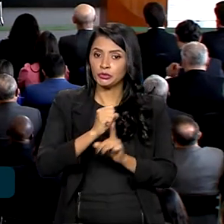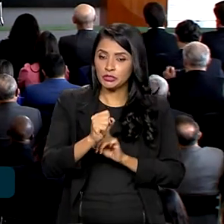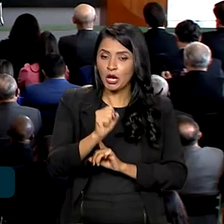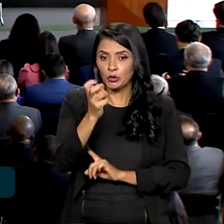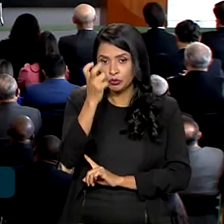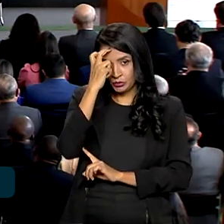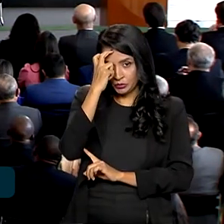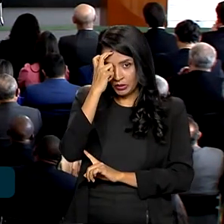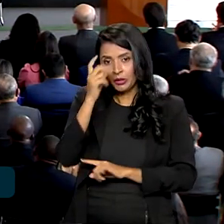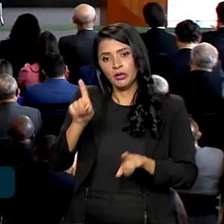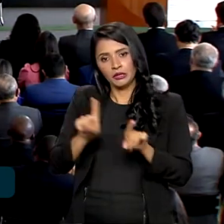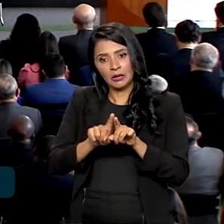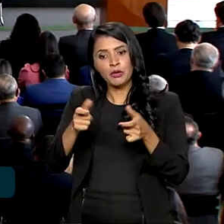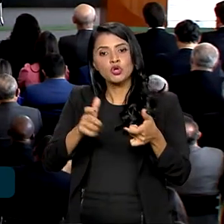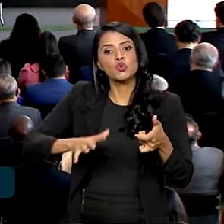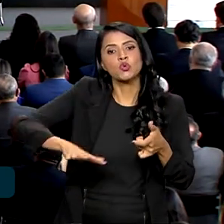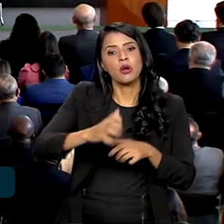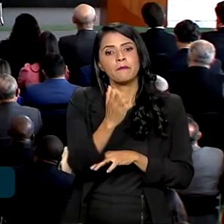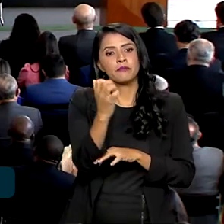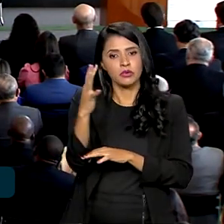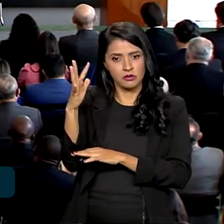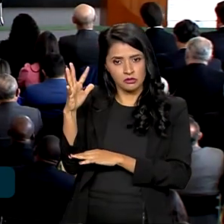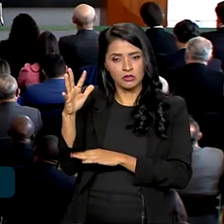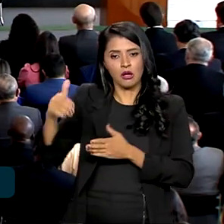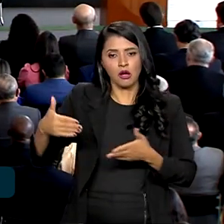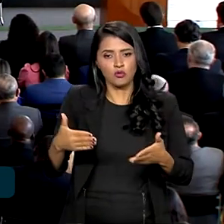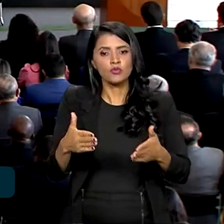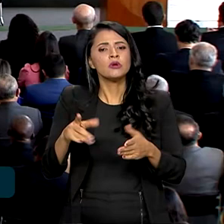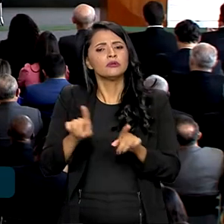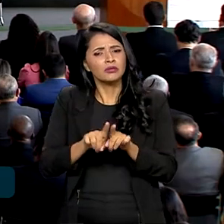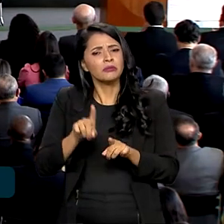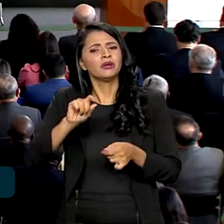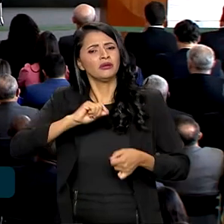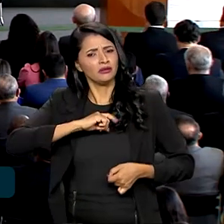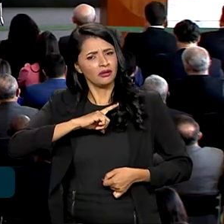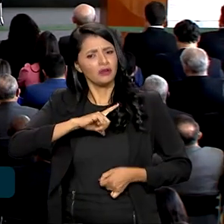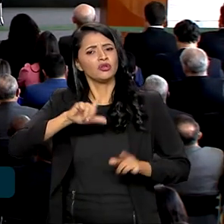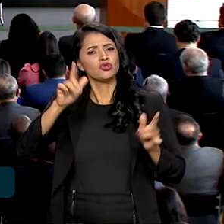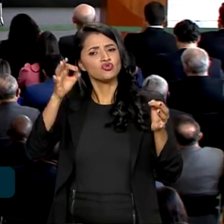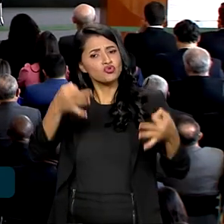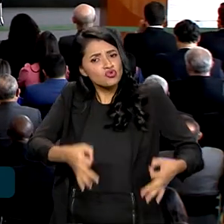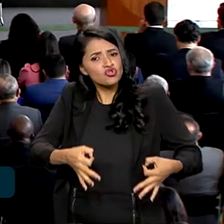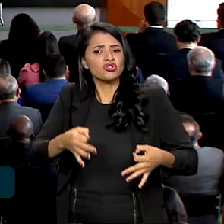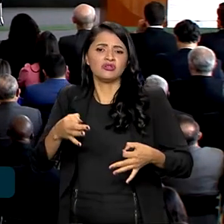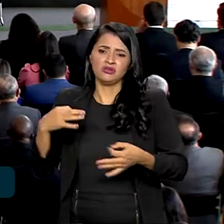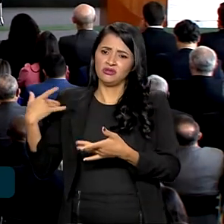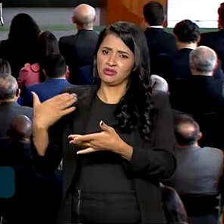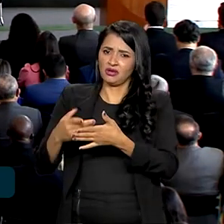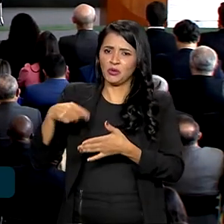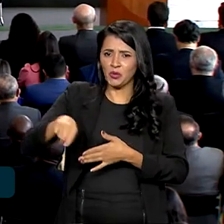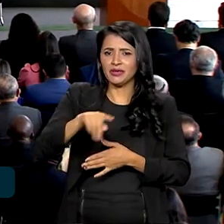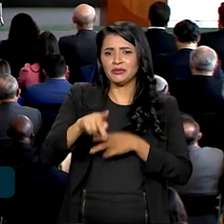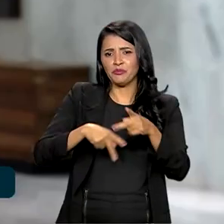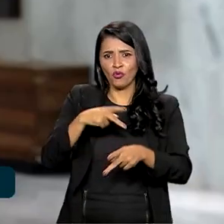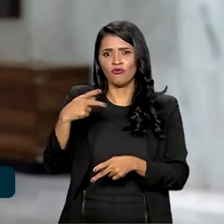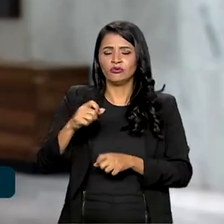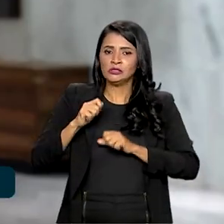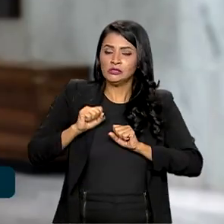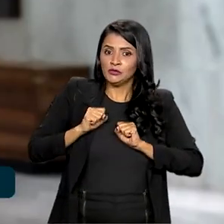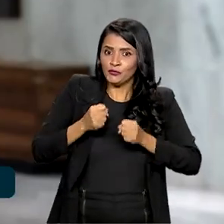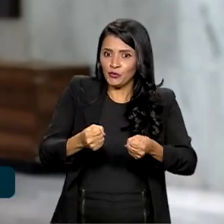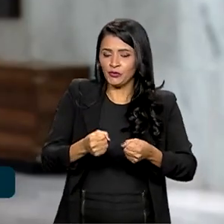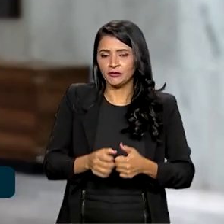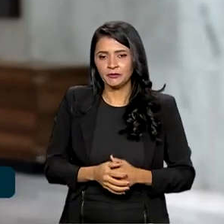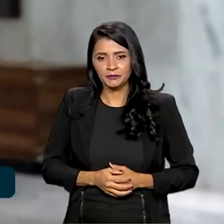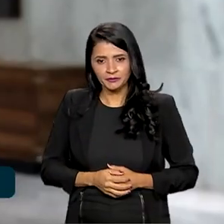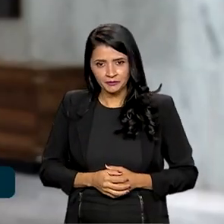culturais e ambientais e assim fazer justiça histórica com essa gente lutadora brasileira. Dentre